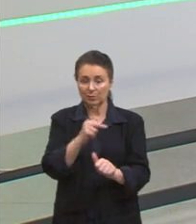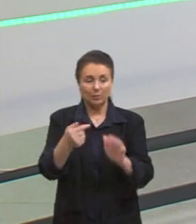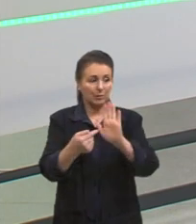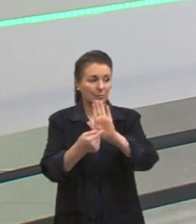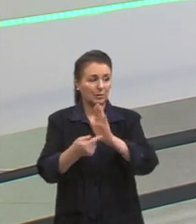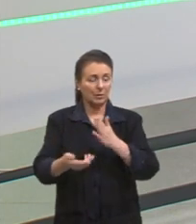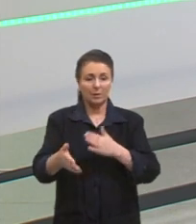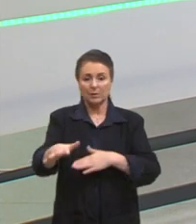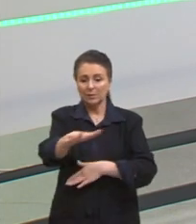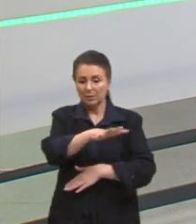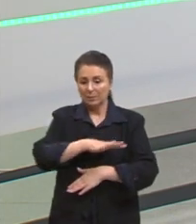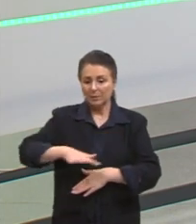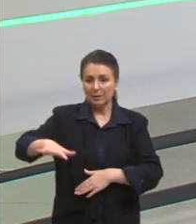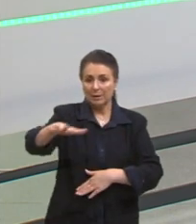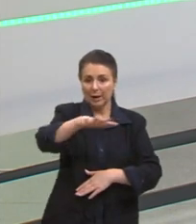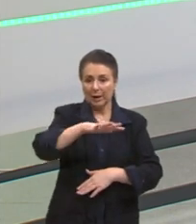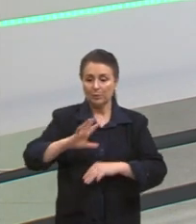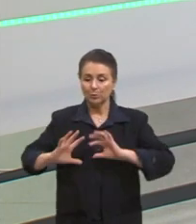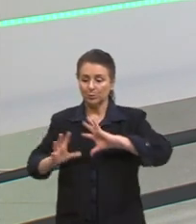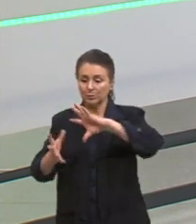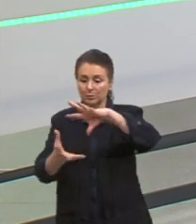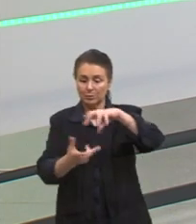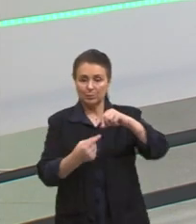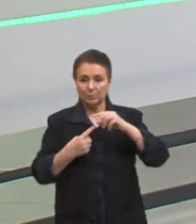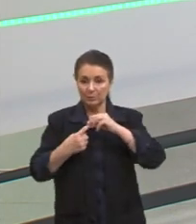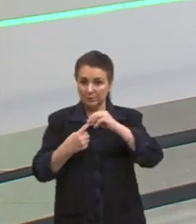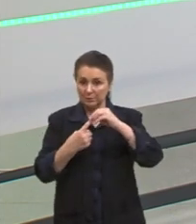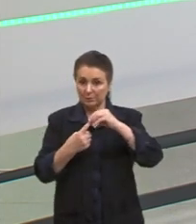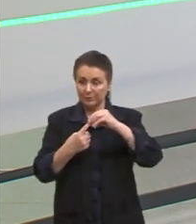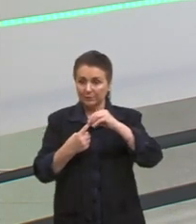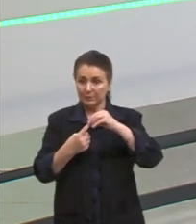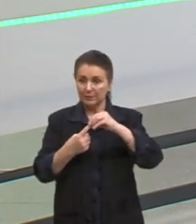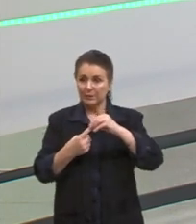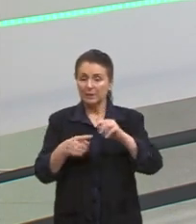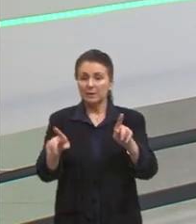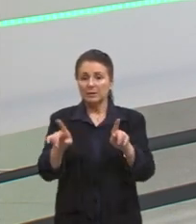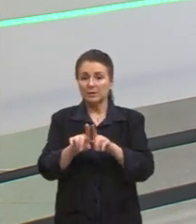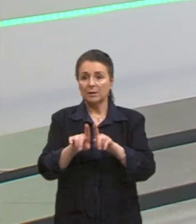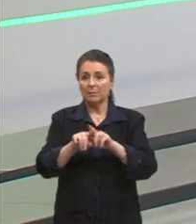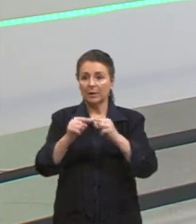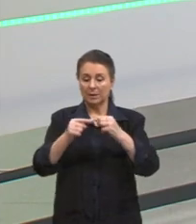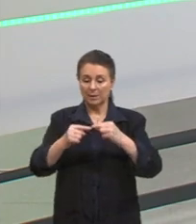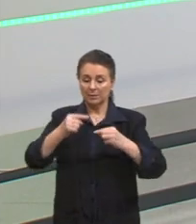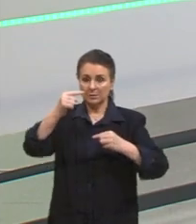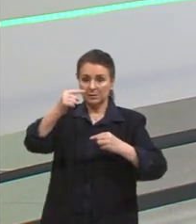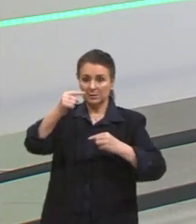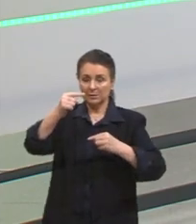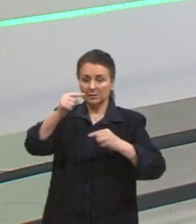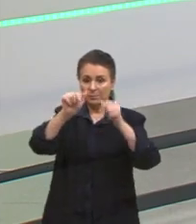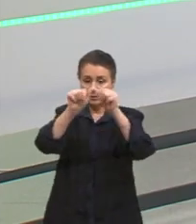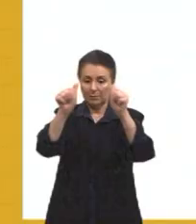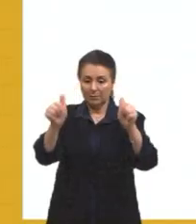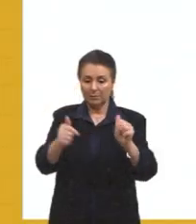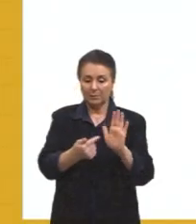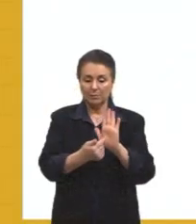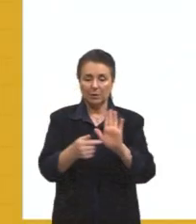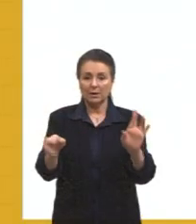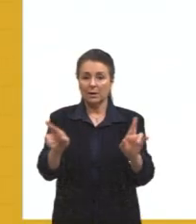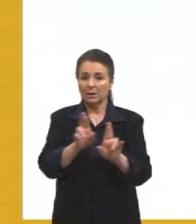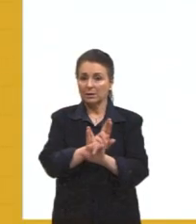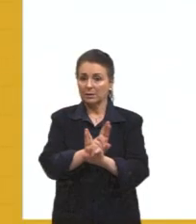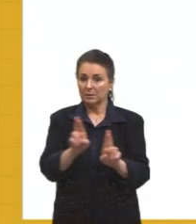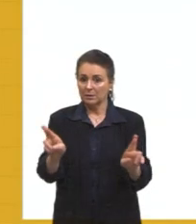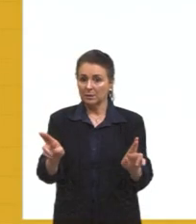mercados internacionais principais, a gente já viu isso. E a de cima, a imagem de cima, mostra, né, uma relação aí dessas